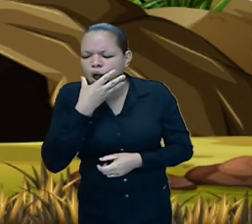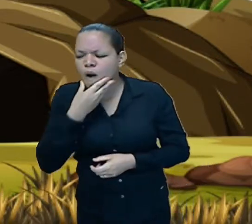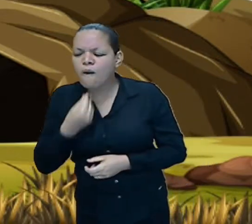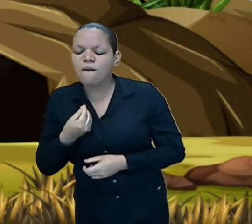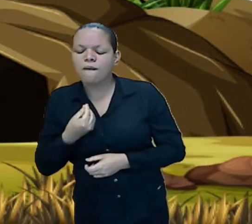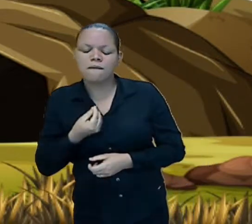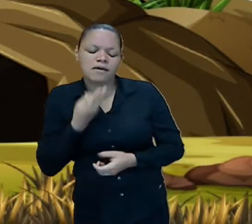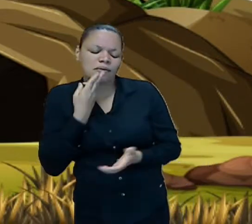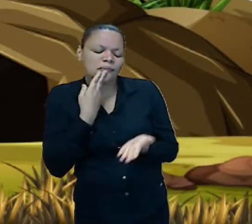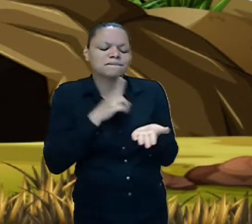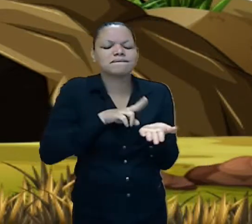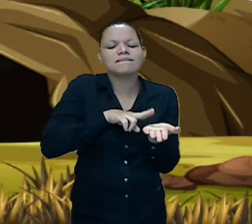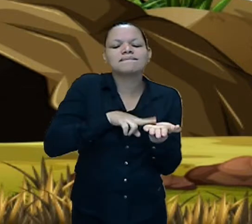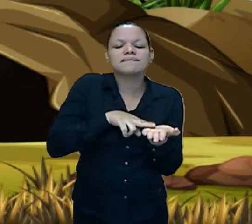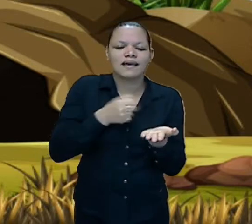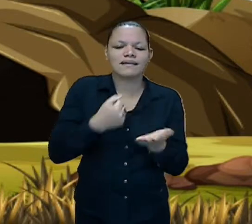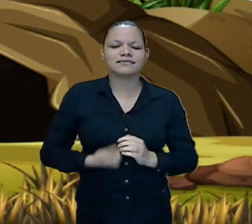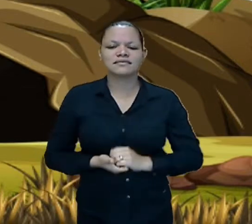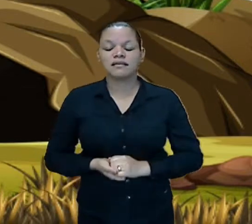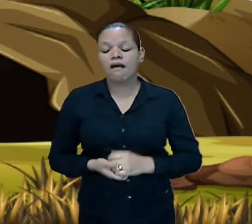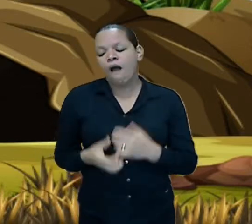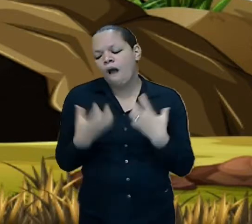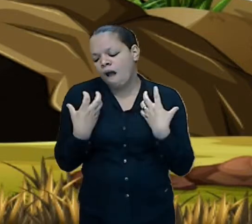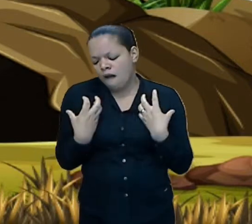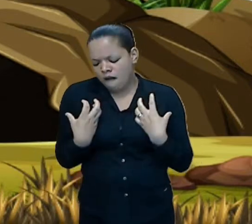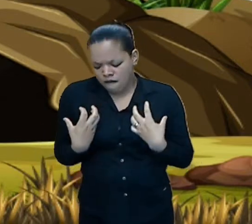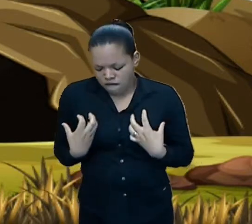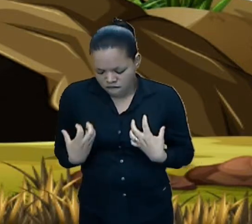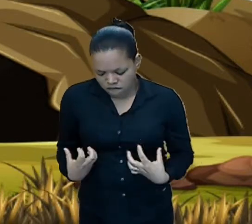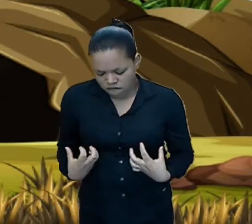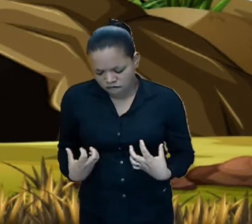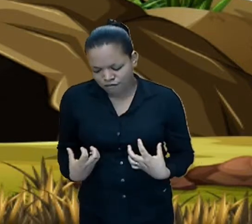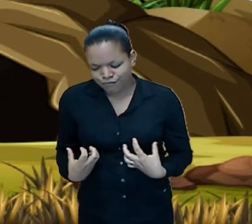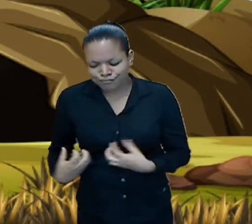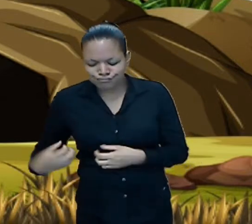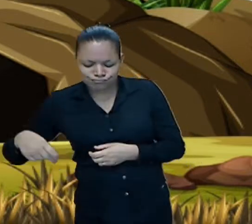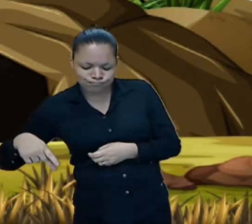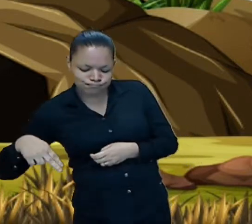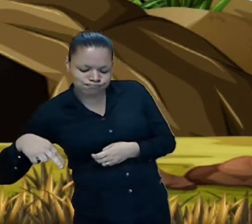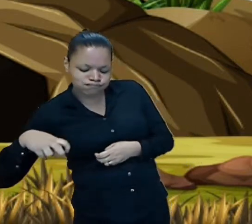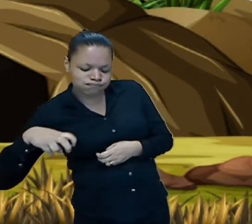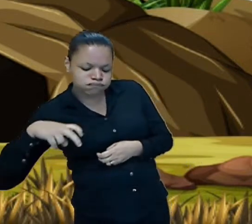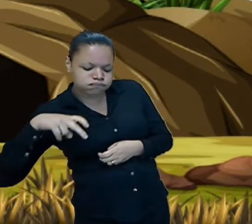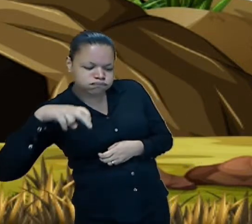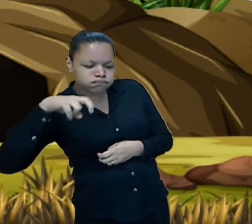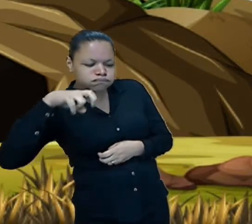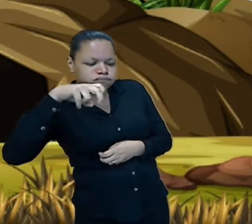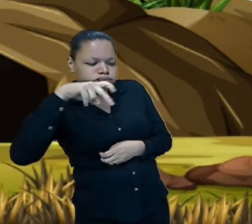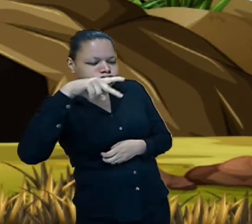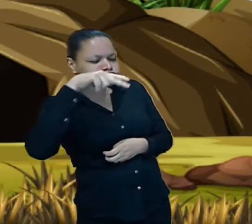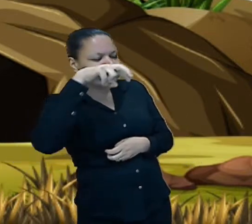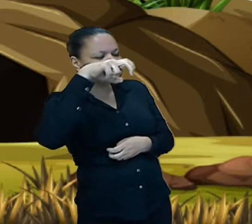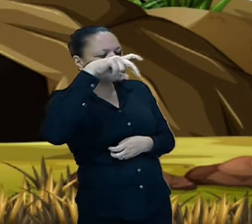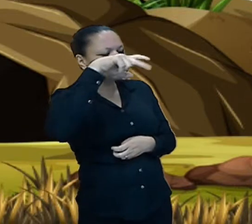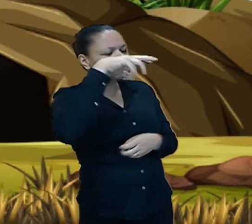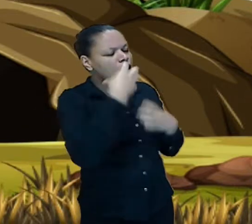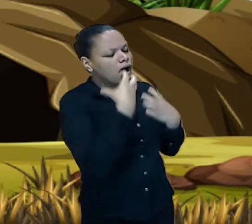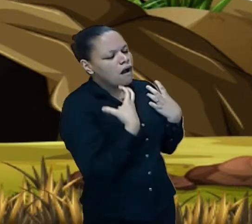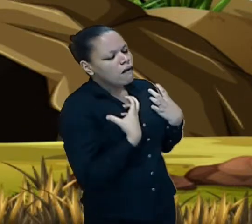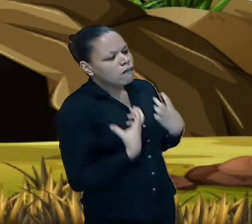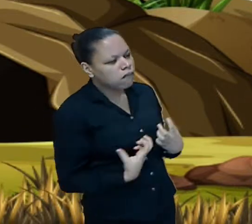que estava bem cansado depois de ter subido aquela montanha monstruosa.